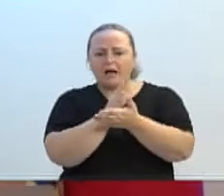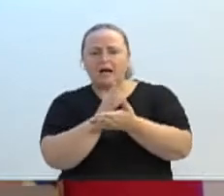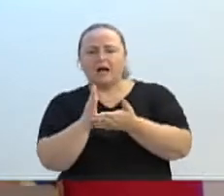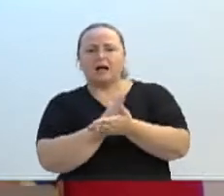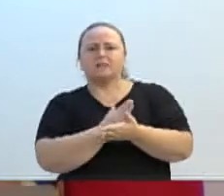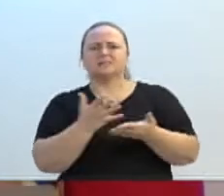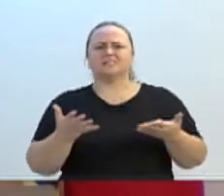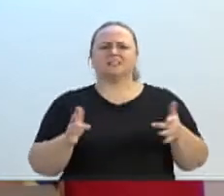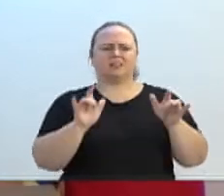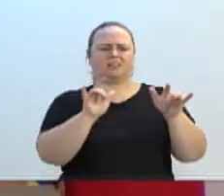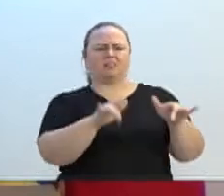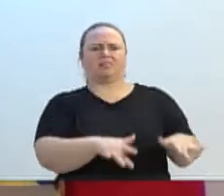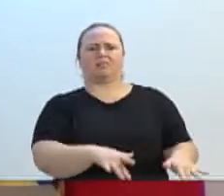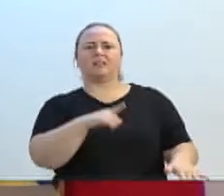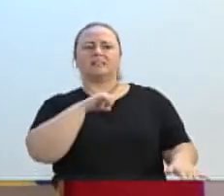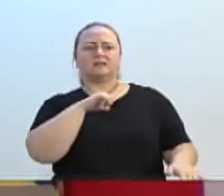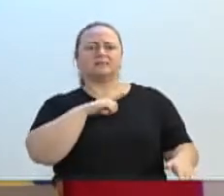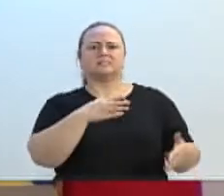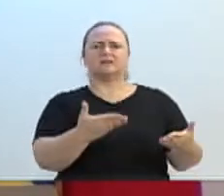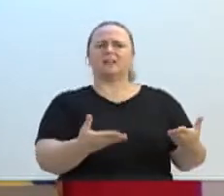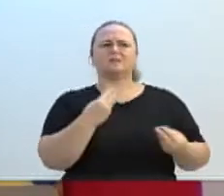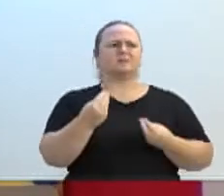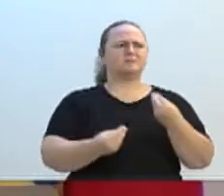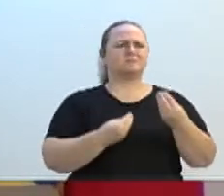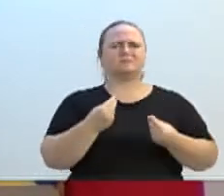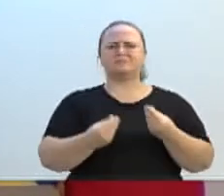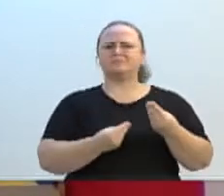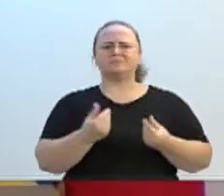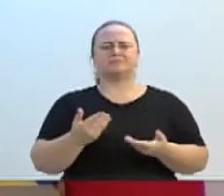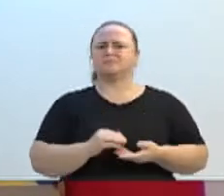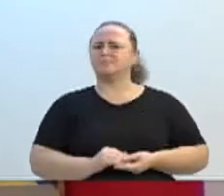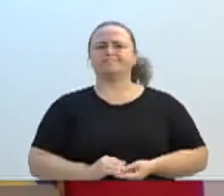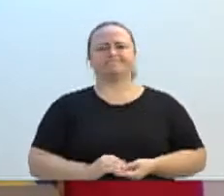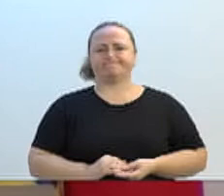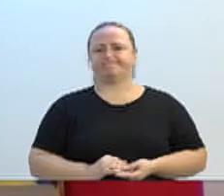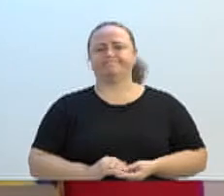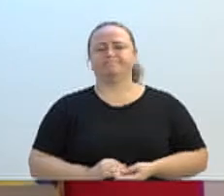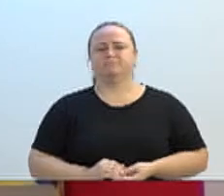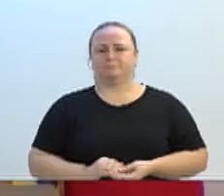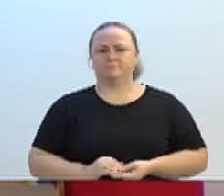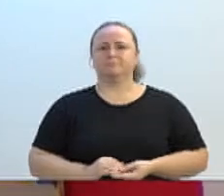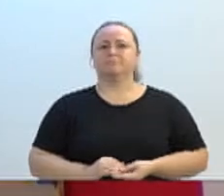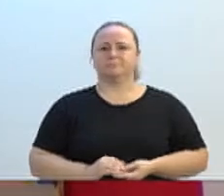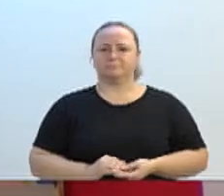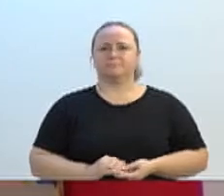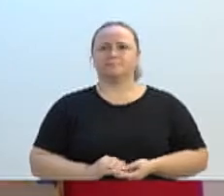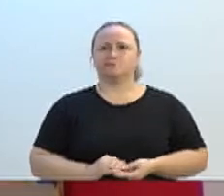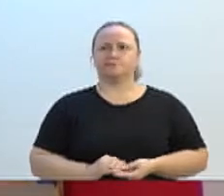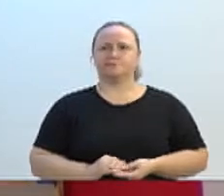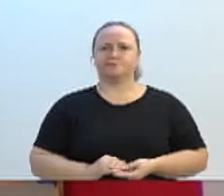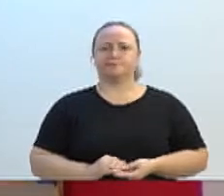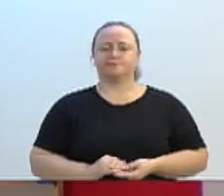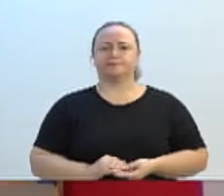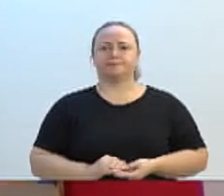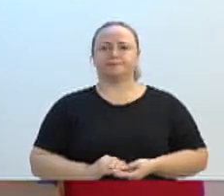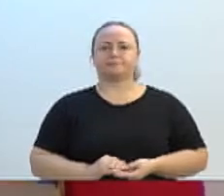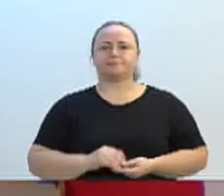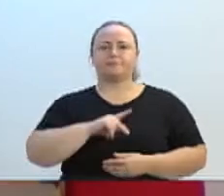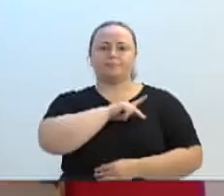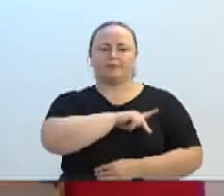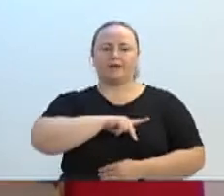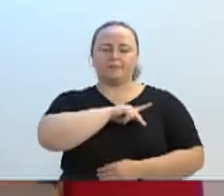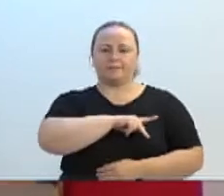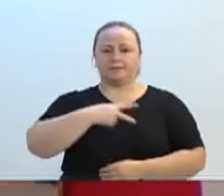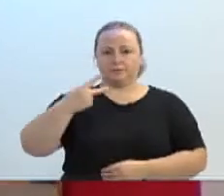o desperdício é contastado na cidade de Blumenau. Na Escola Educação Básica, Pedro II, no Lugacia,